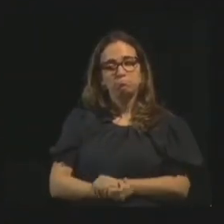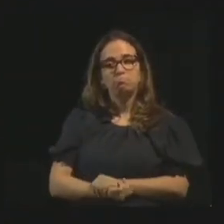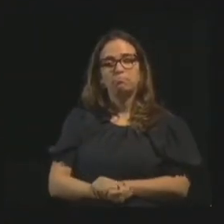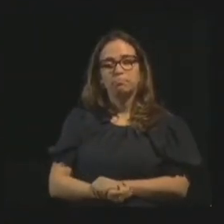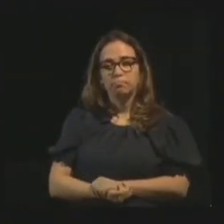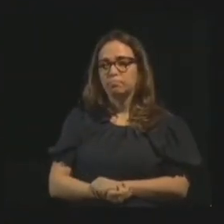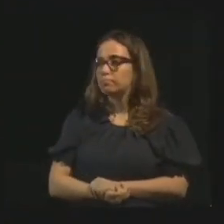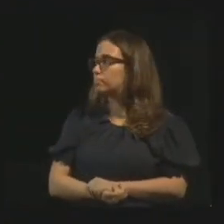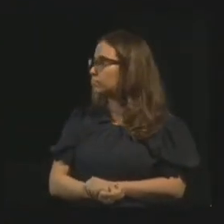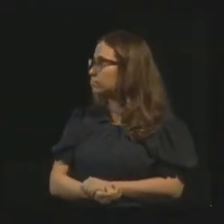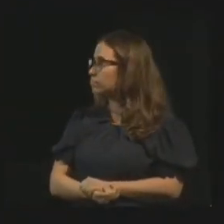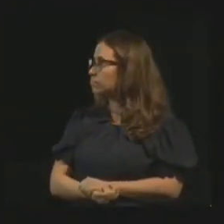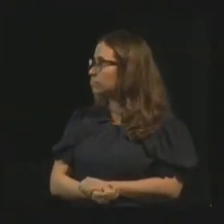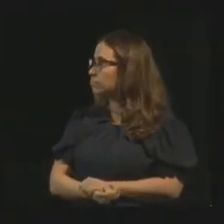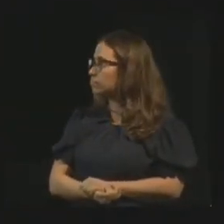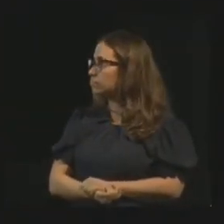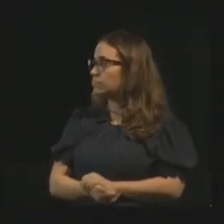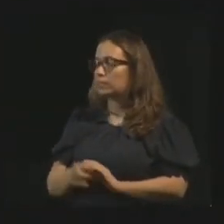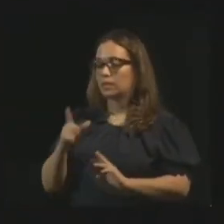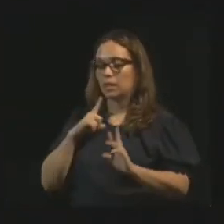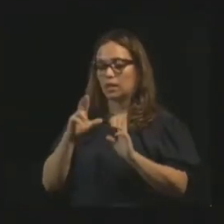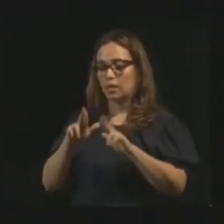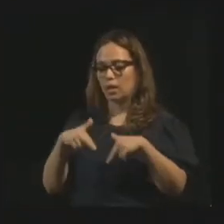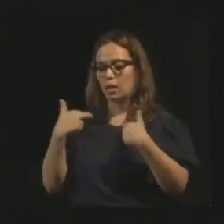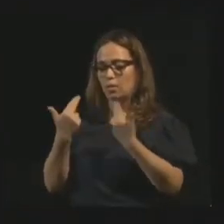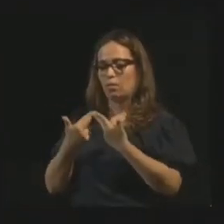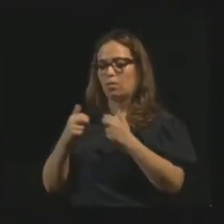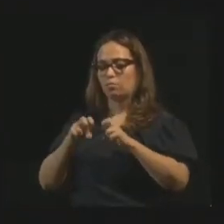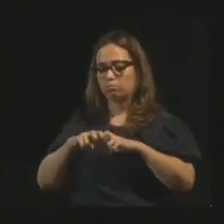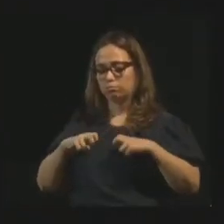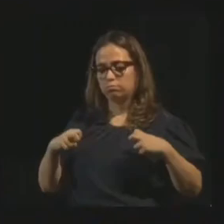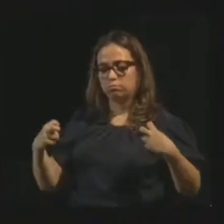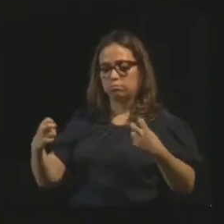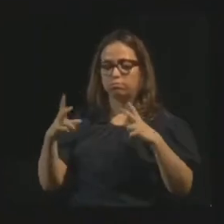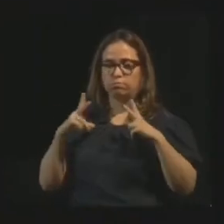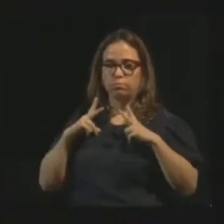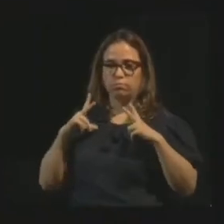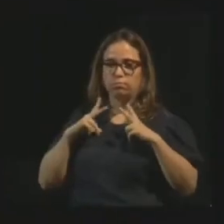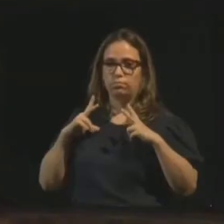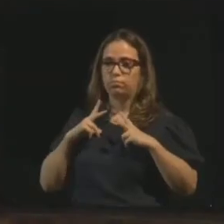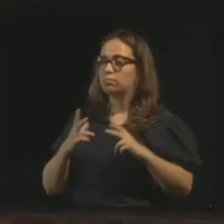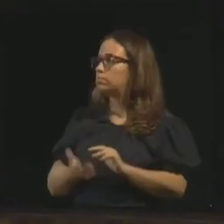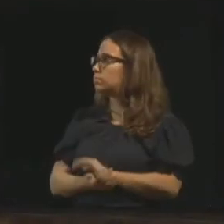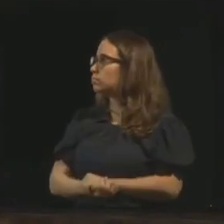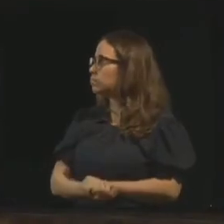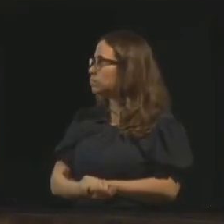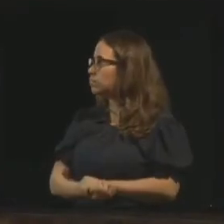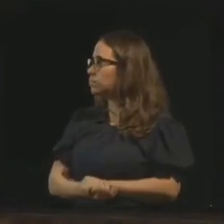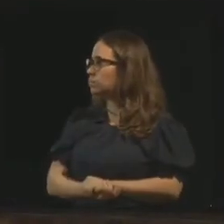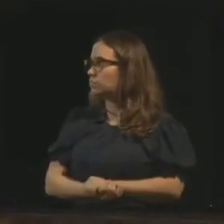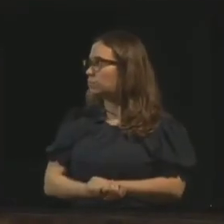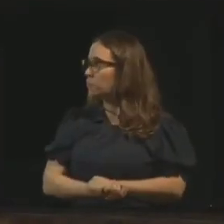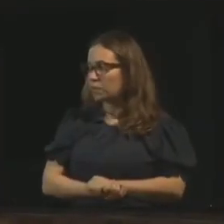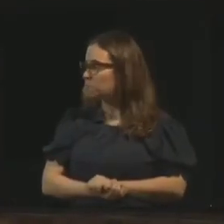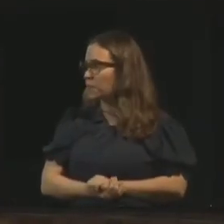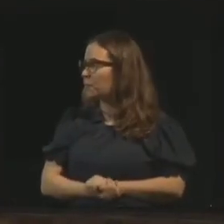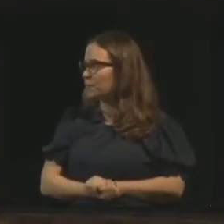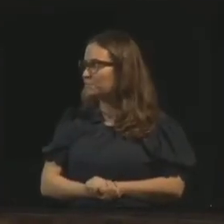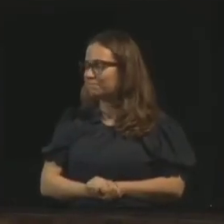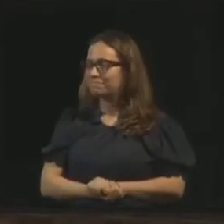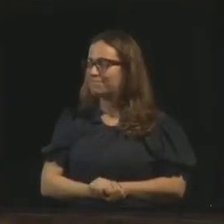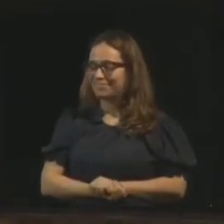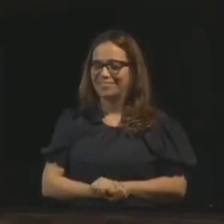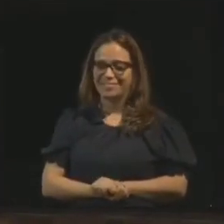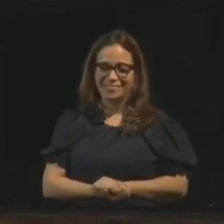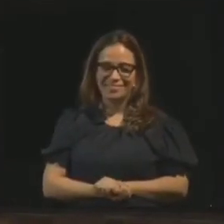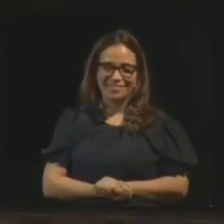reservando as reuniões mediúnicas para serem privativas. Se eu estiver falando muito rápido, puxa